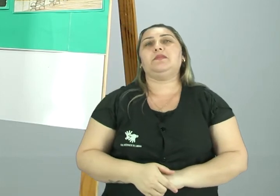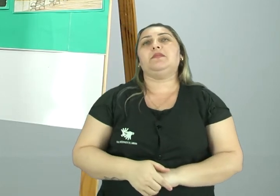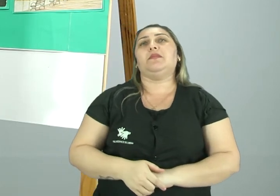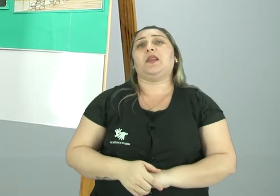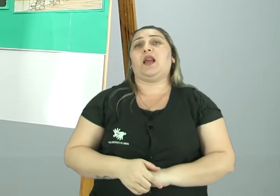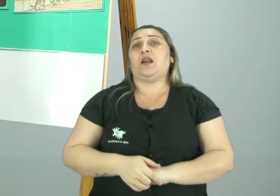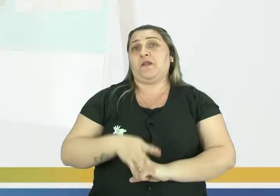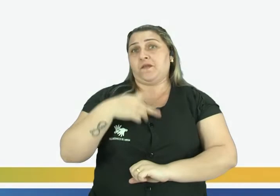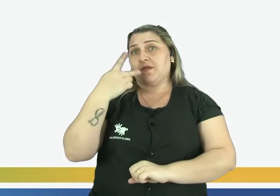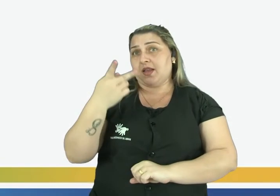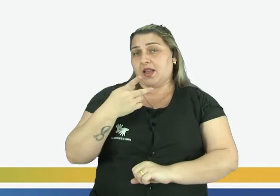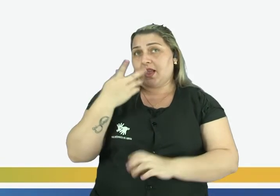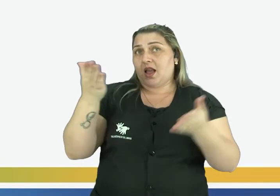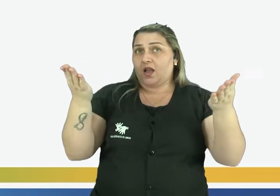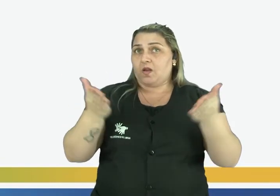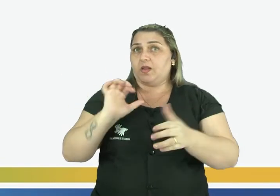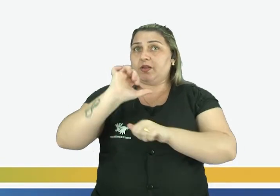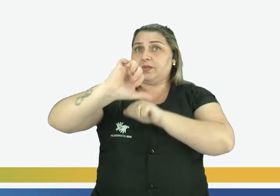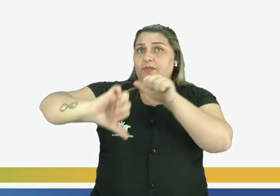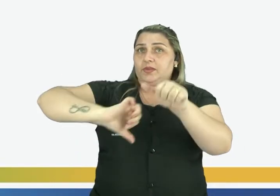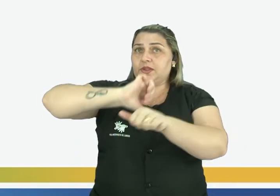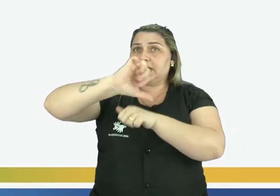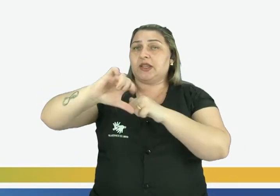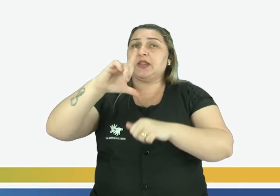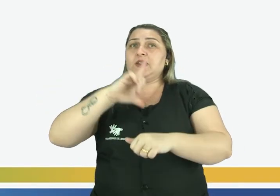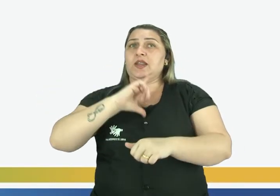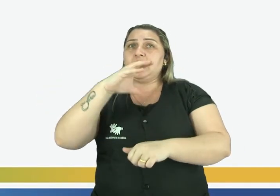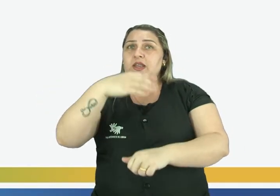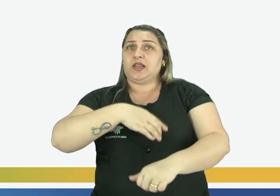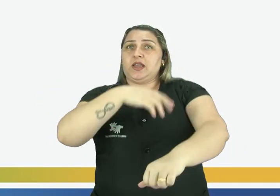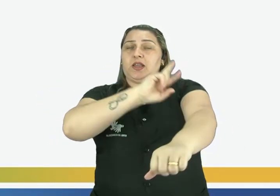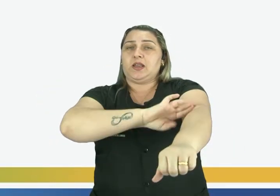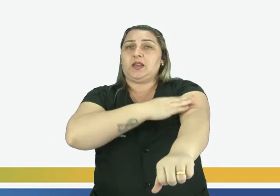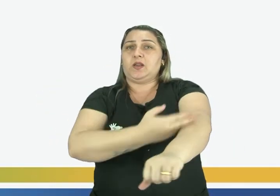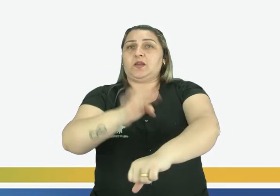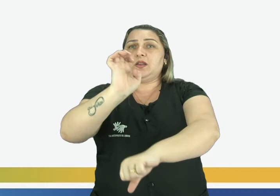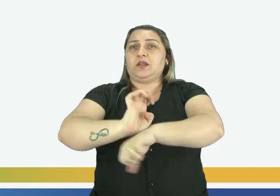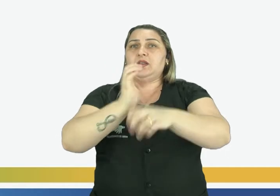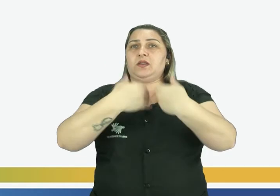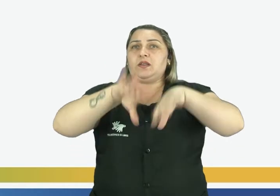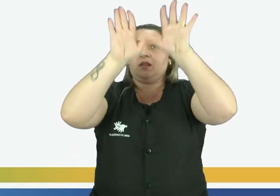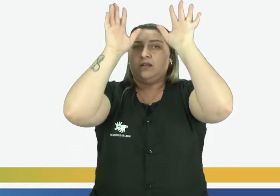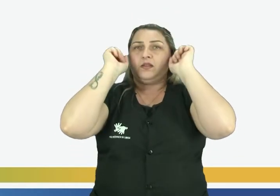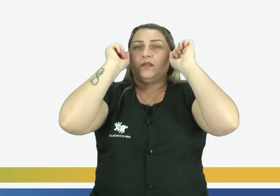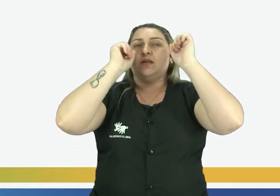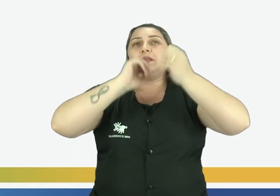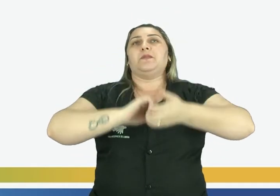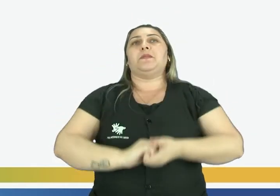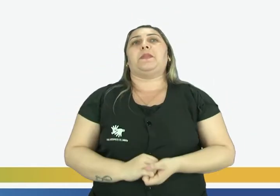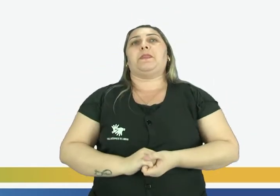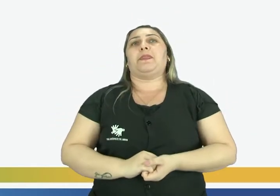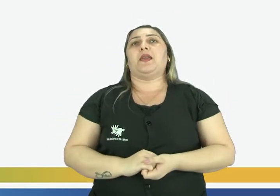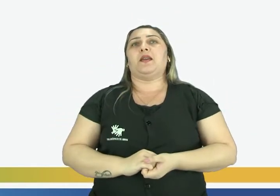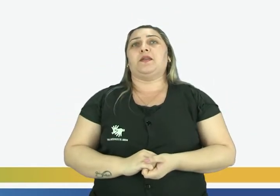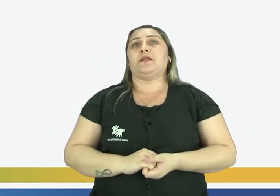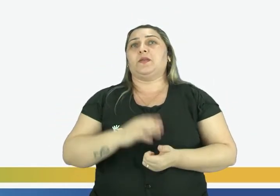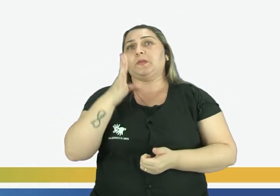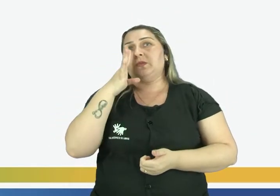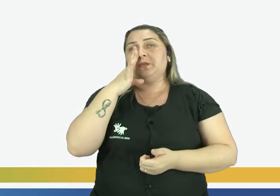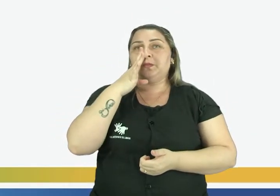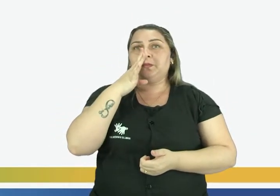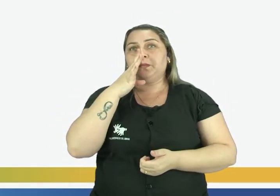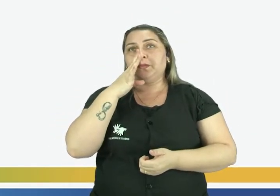Vamos falar sobre algumas transformações que ocorreram na cidade de Rio Branco, no estado do Acre. Através das